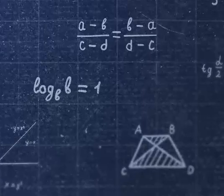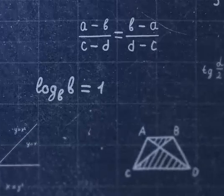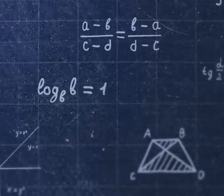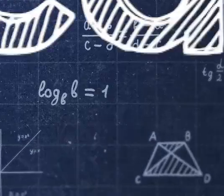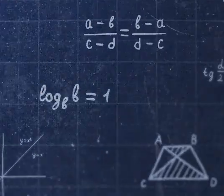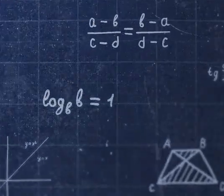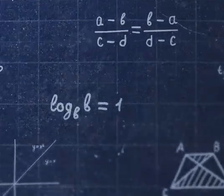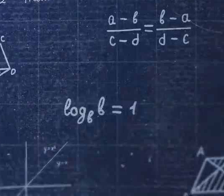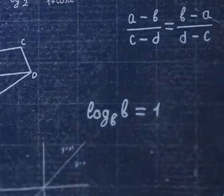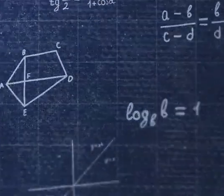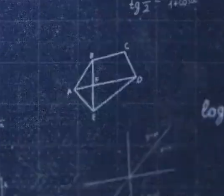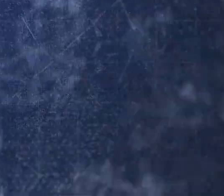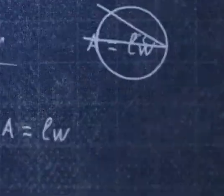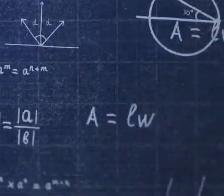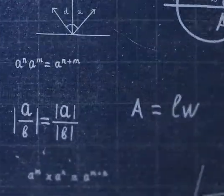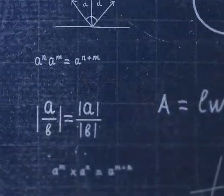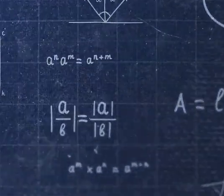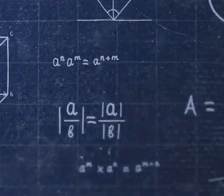e aí